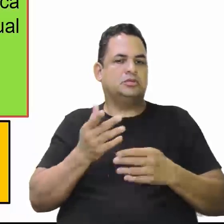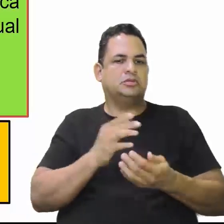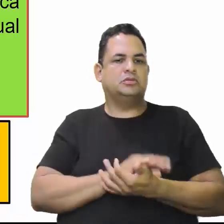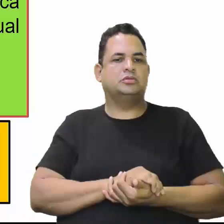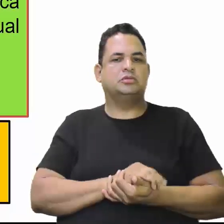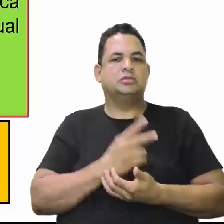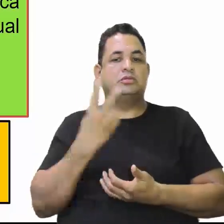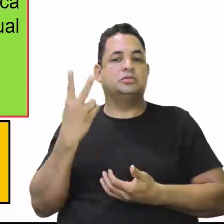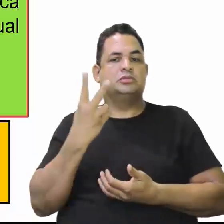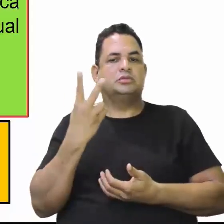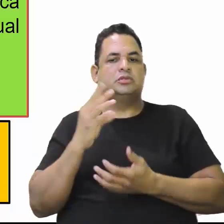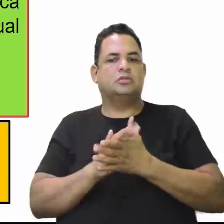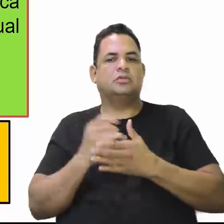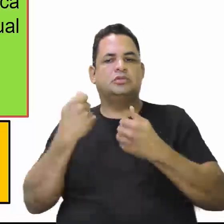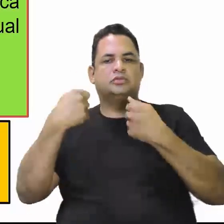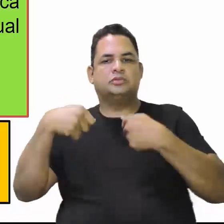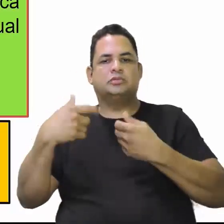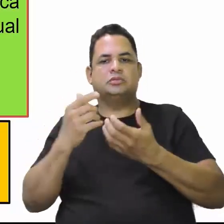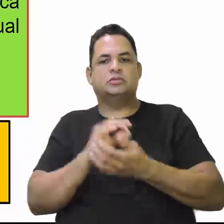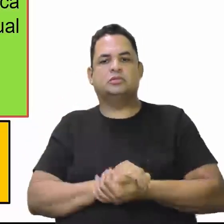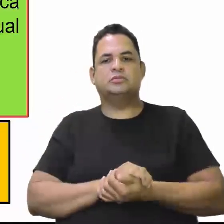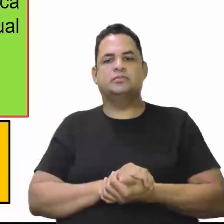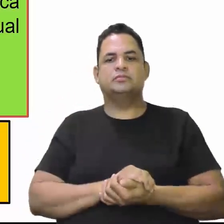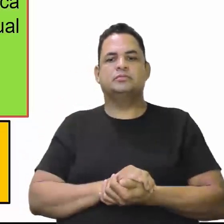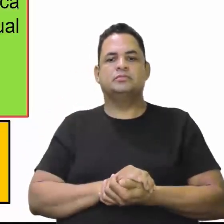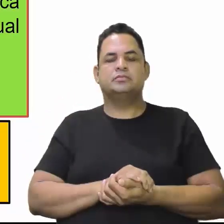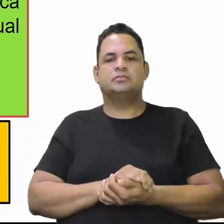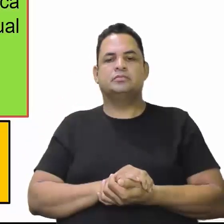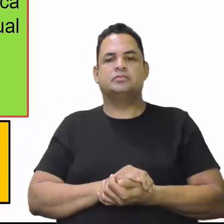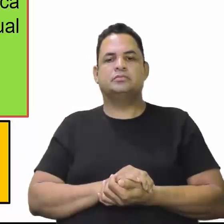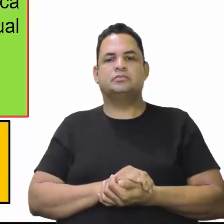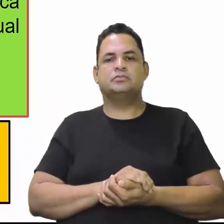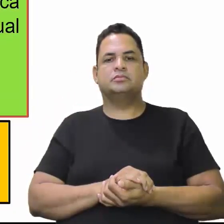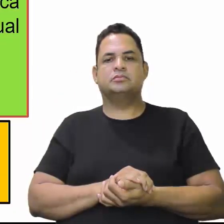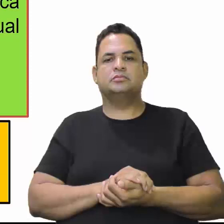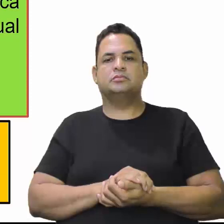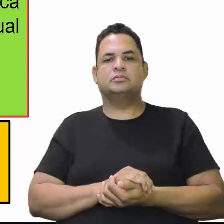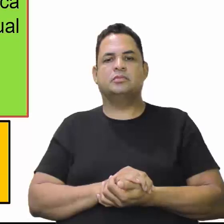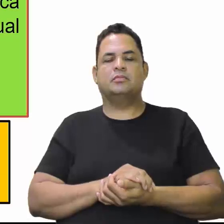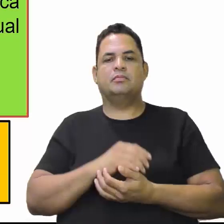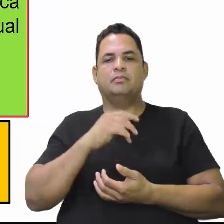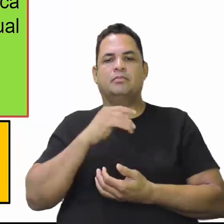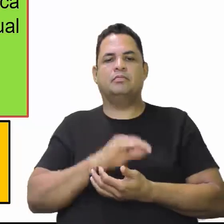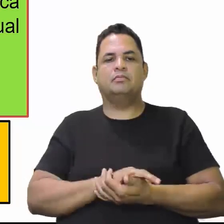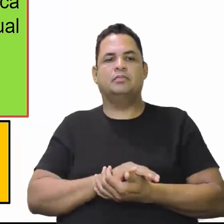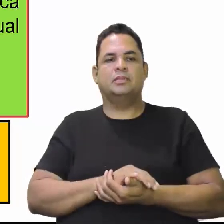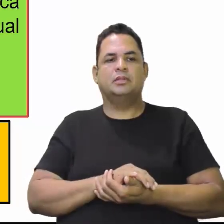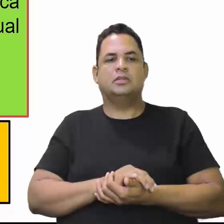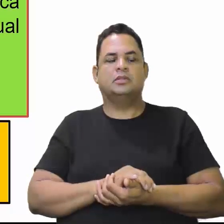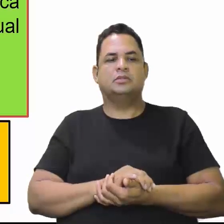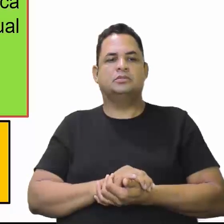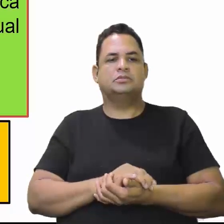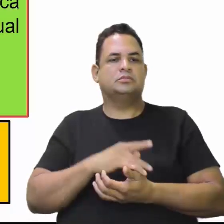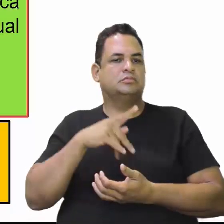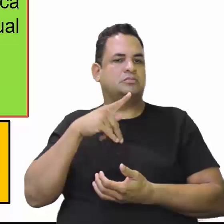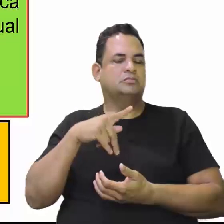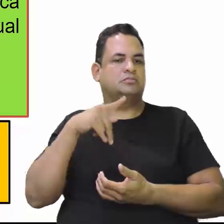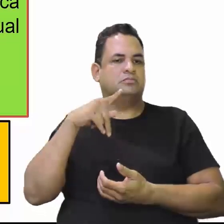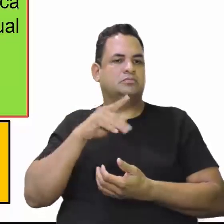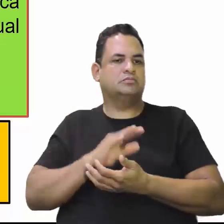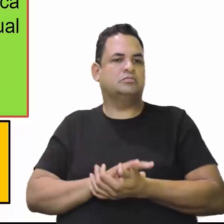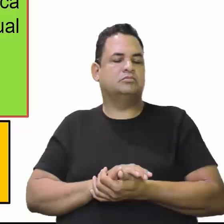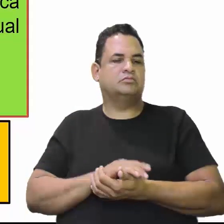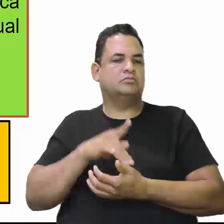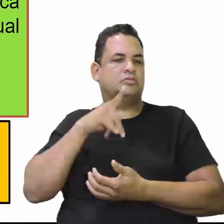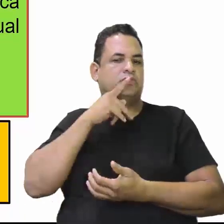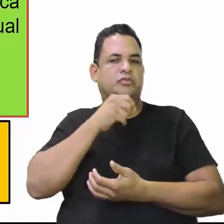Uma segunda possibilidade é ponto velho chamado. Então, aqui é Porto Velho ou seria o